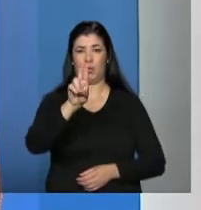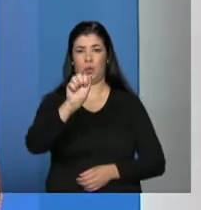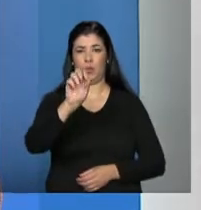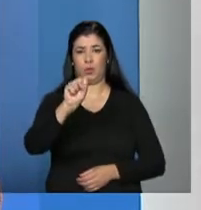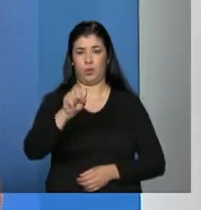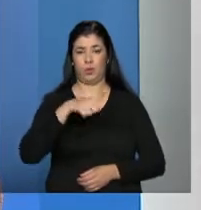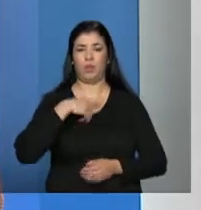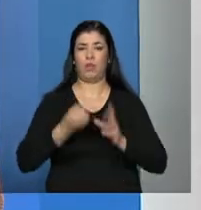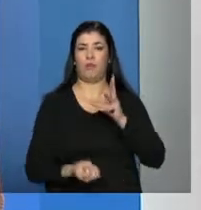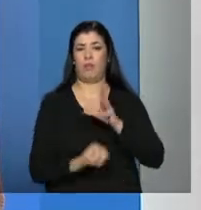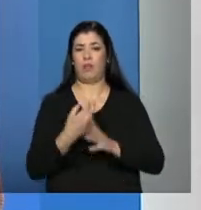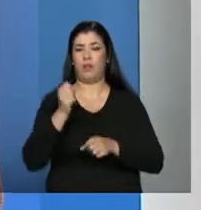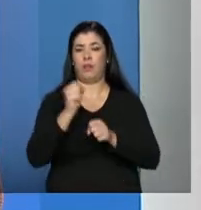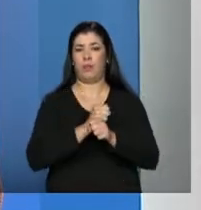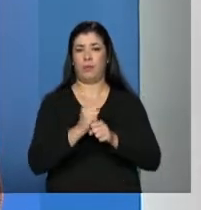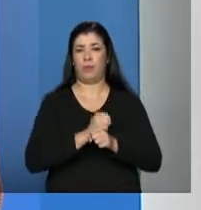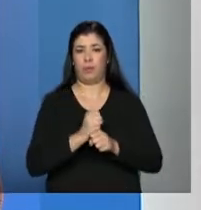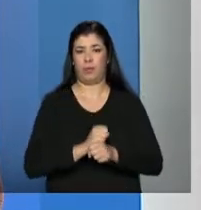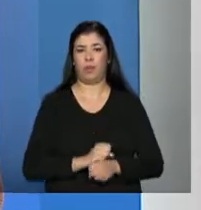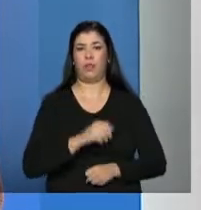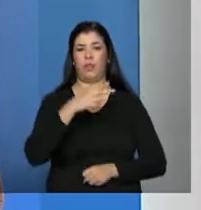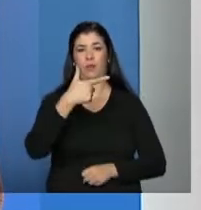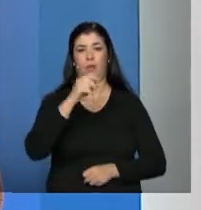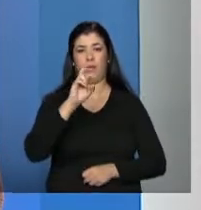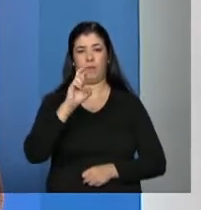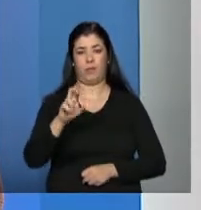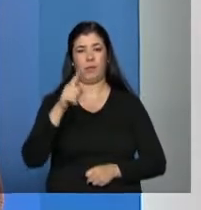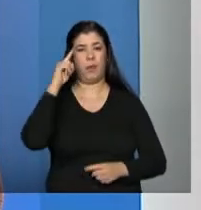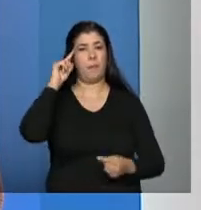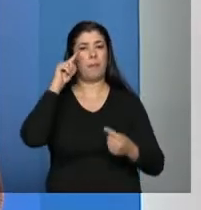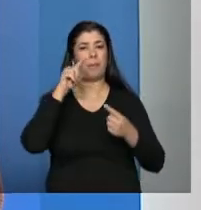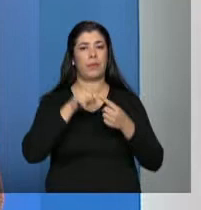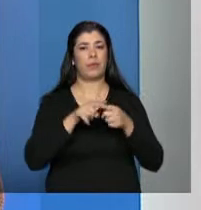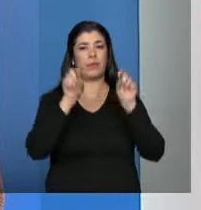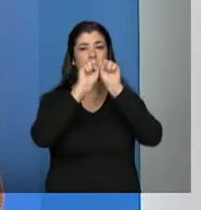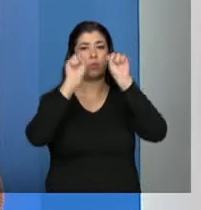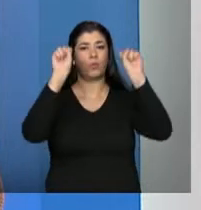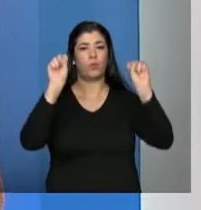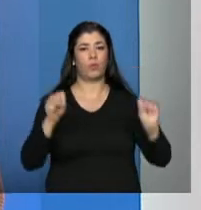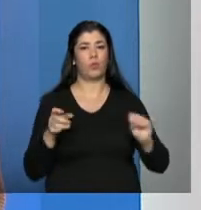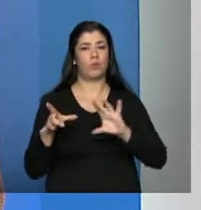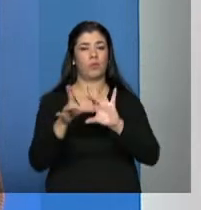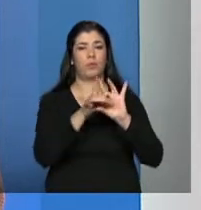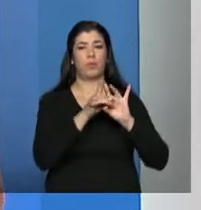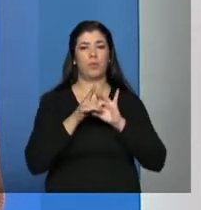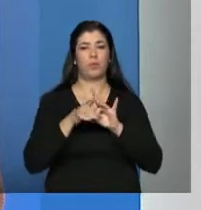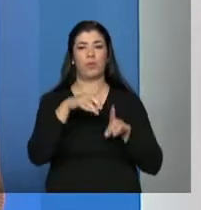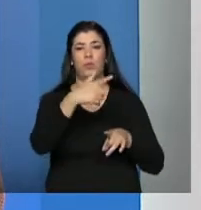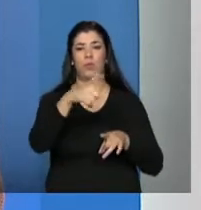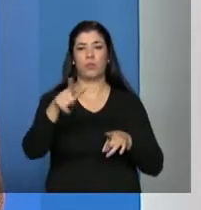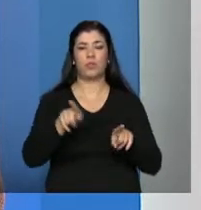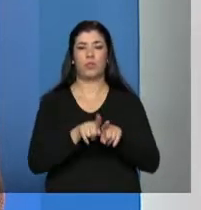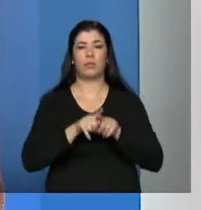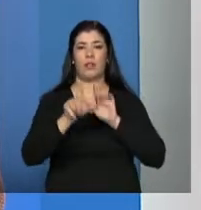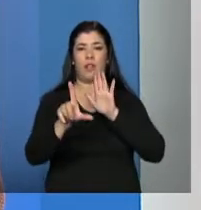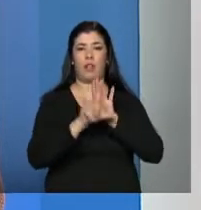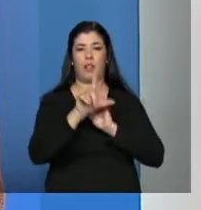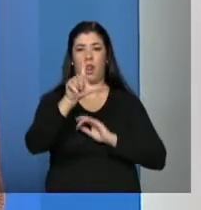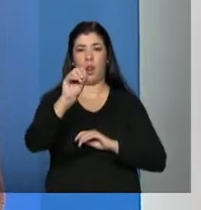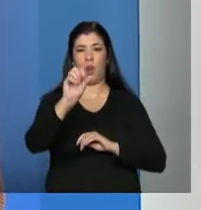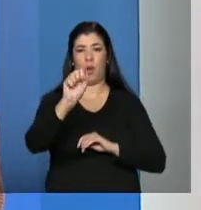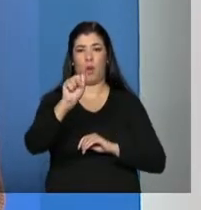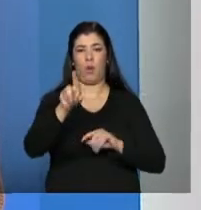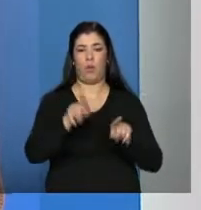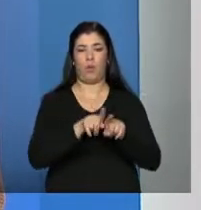2005, ele foi pensado para ser um sistema integrado e de acordo com a lei orgânica da assistência, é